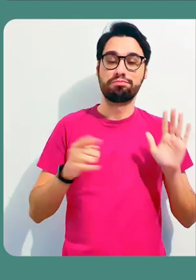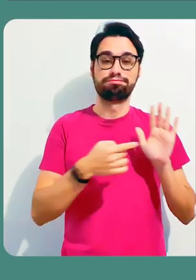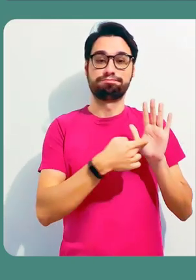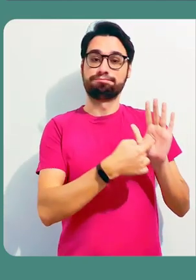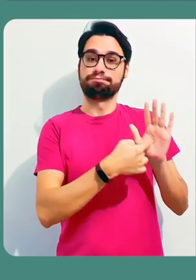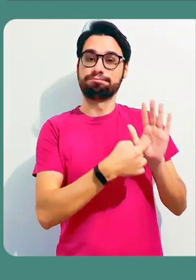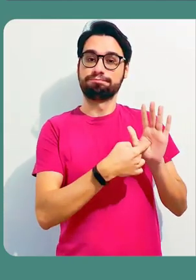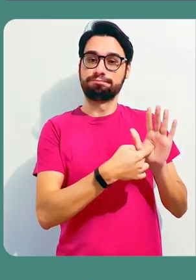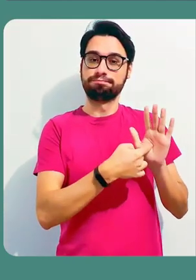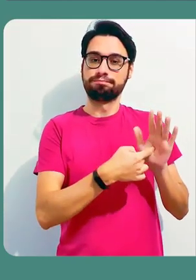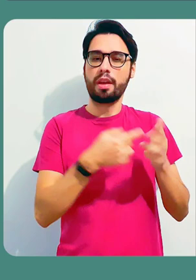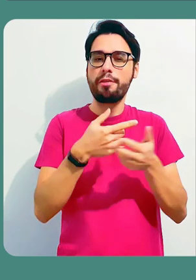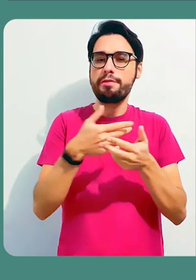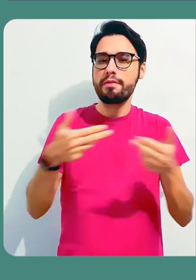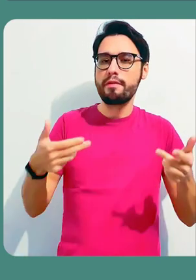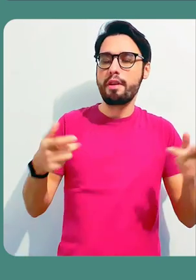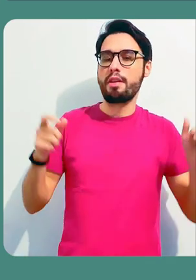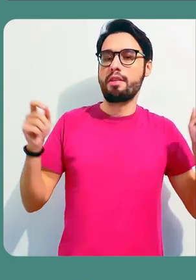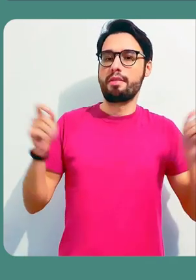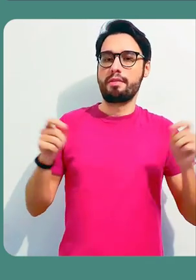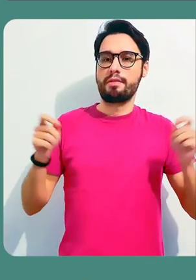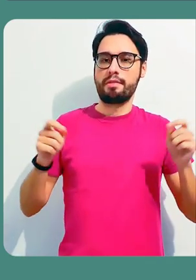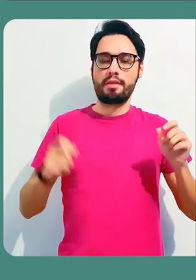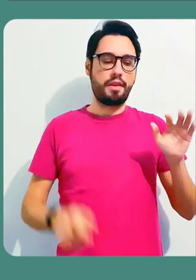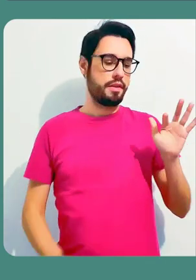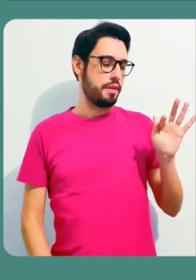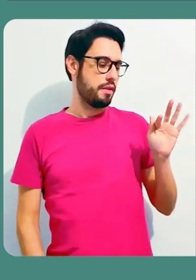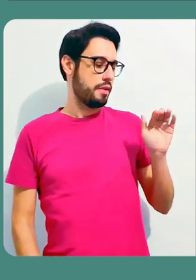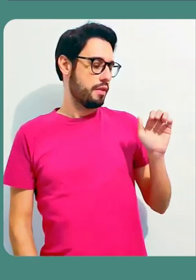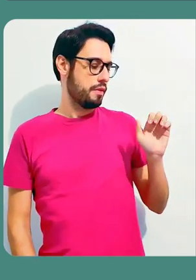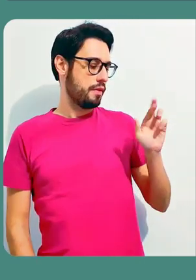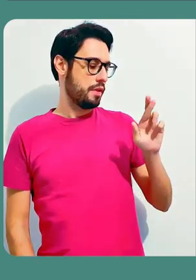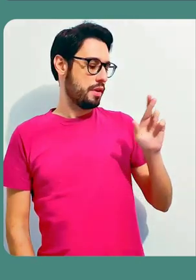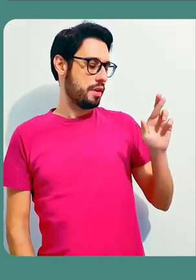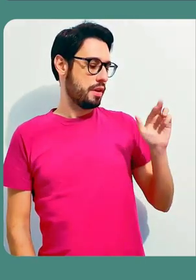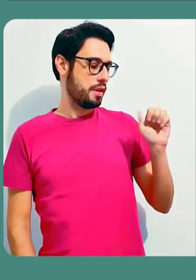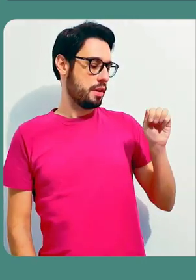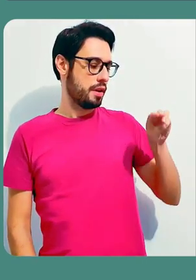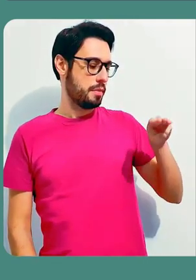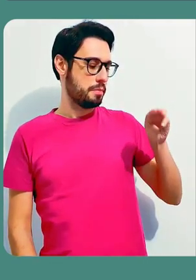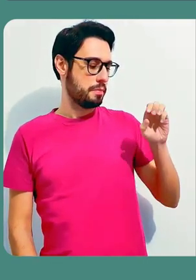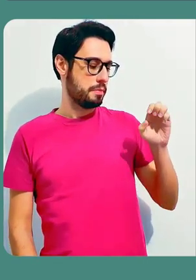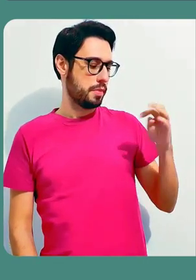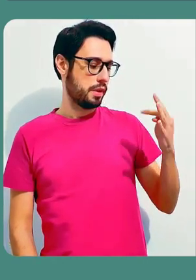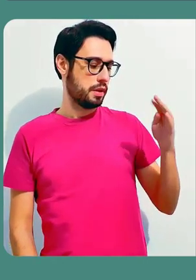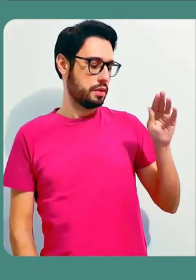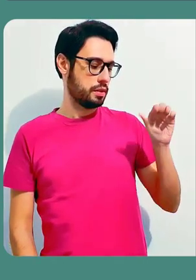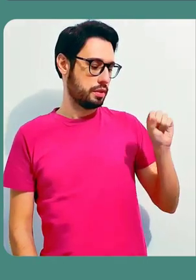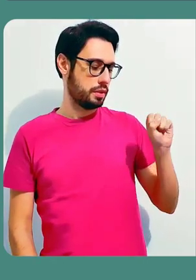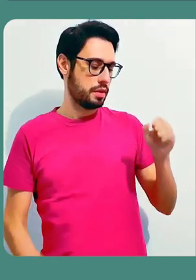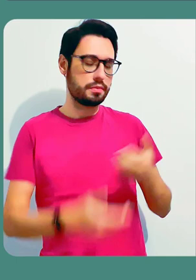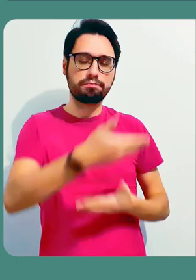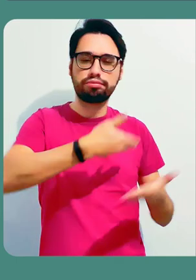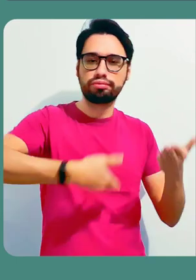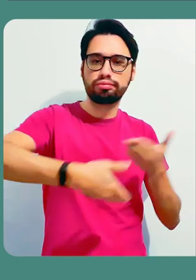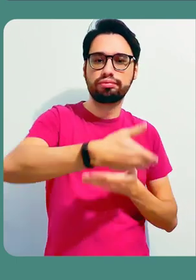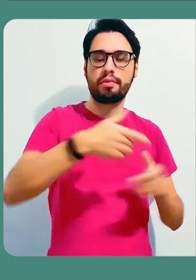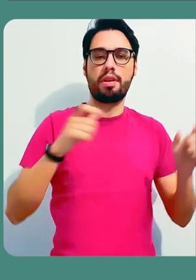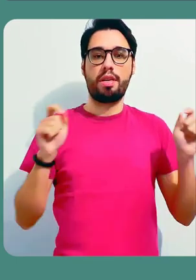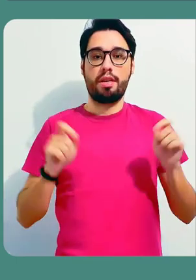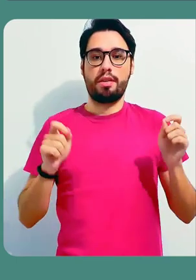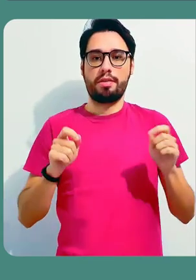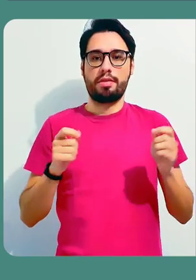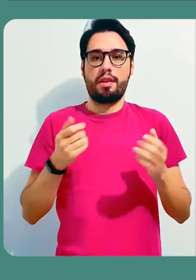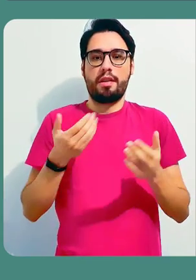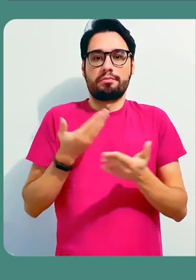Oi pessoal, neste vídeo eu quero mostrar para vocês algumas possibilidades de ferramentas colaborativas que podem